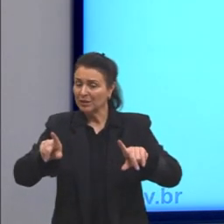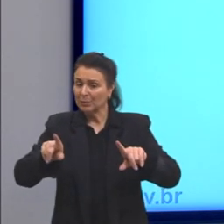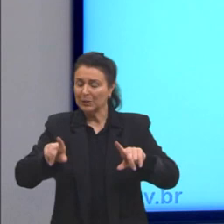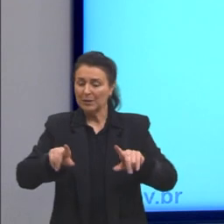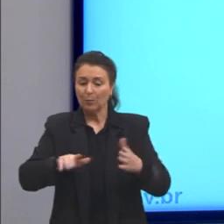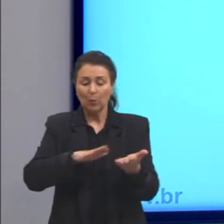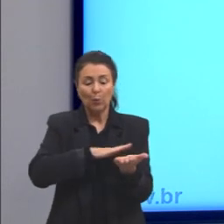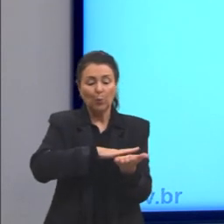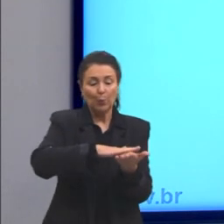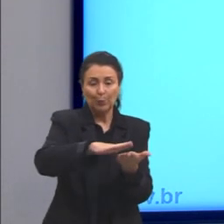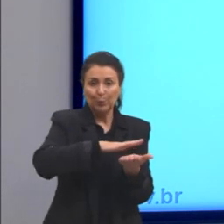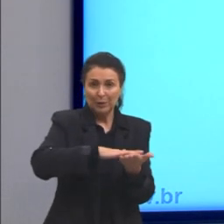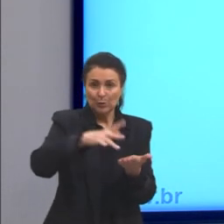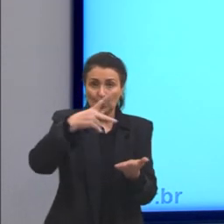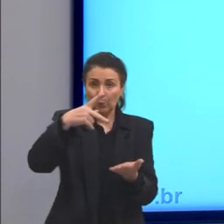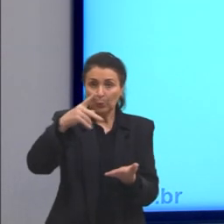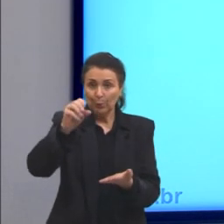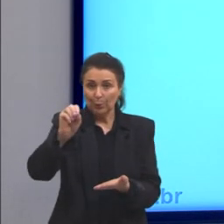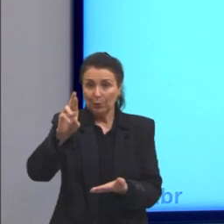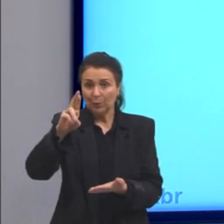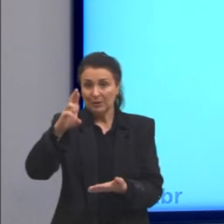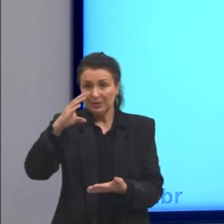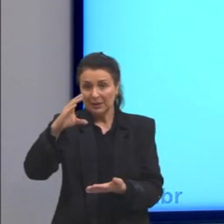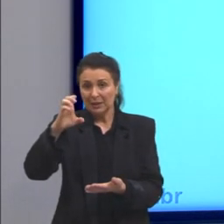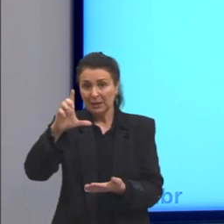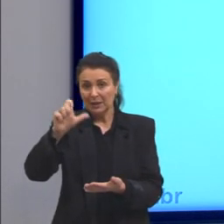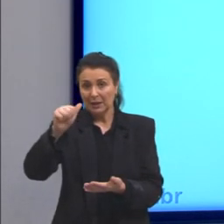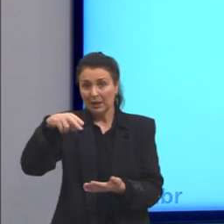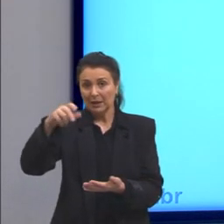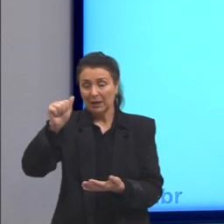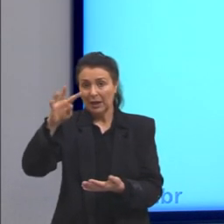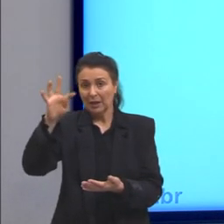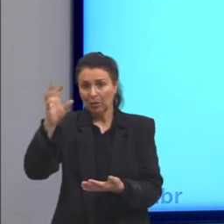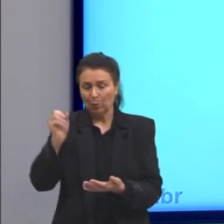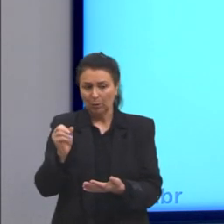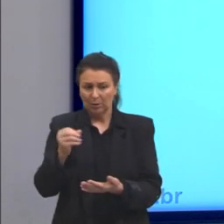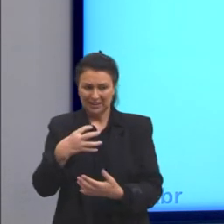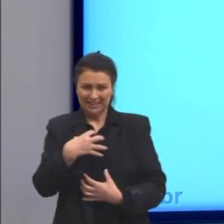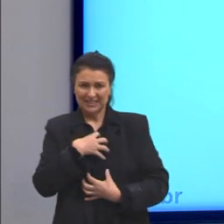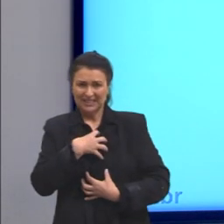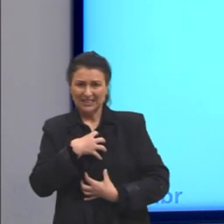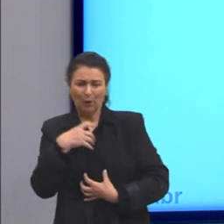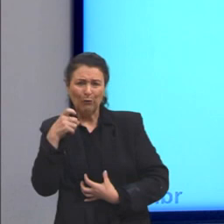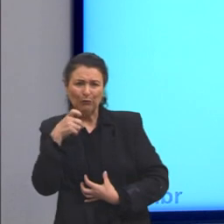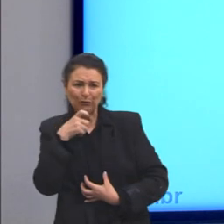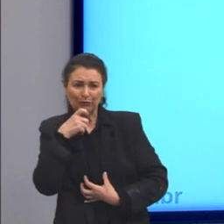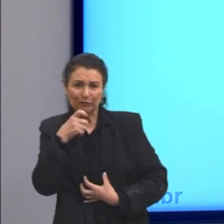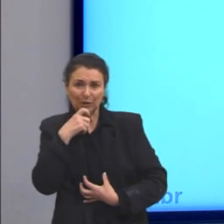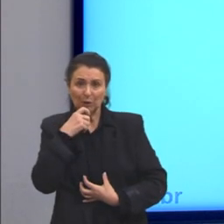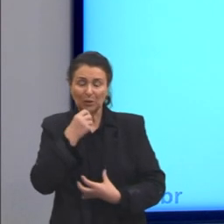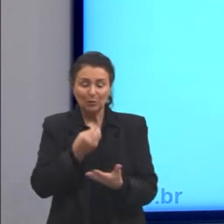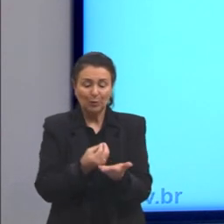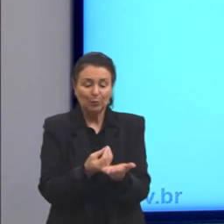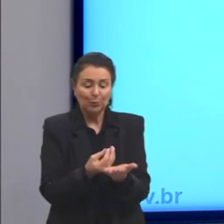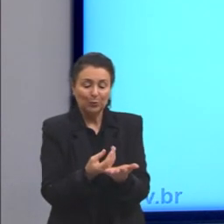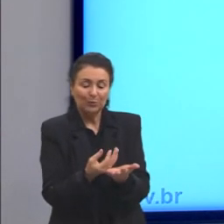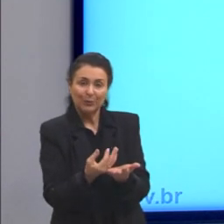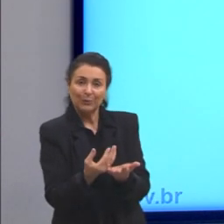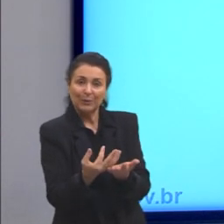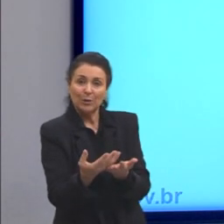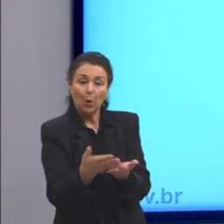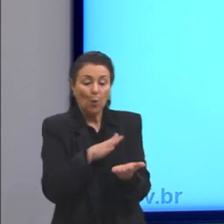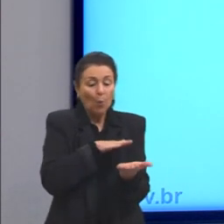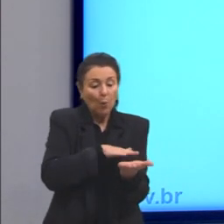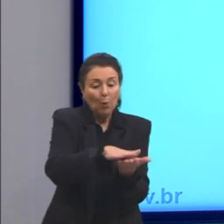porcelanato, temos a sensação térmica de frio, diferente de tocar um tapete ou assoalho de